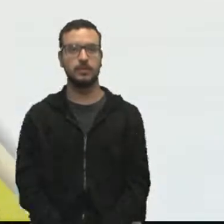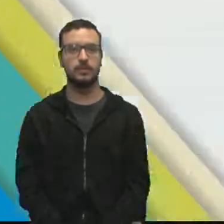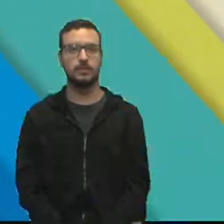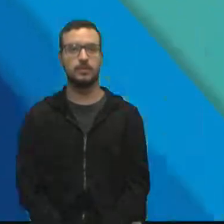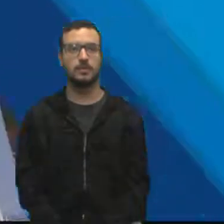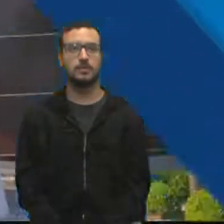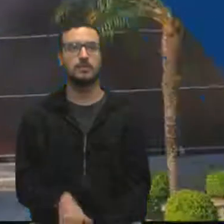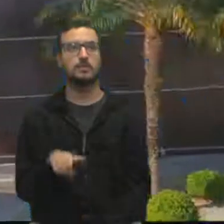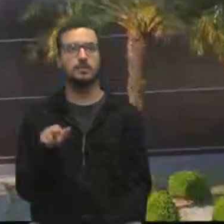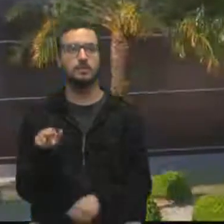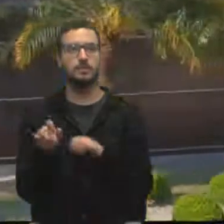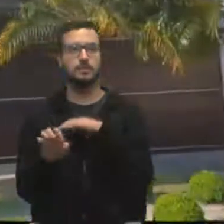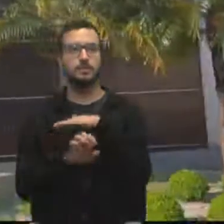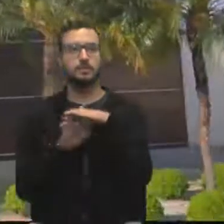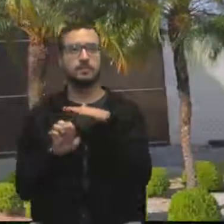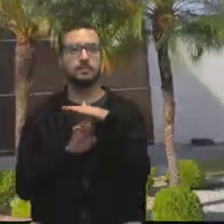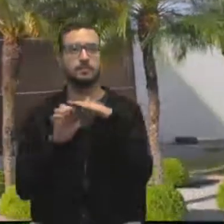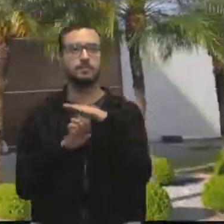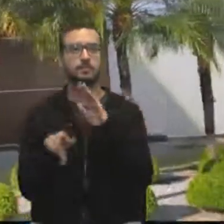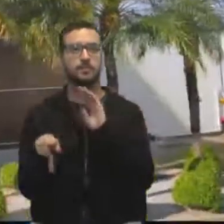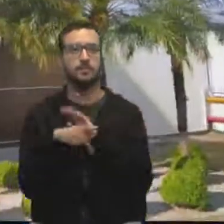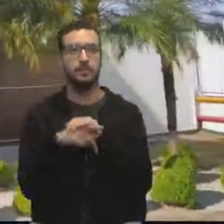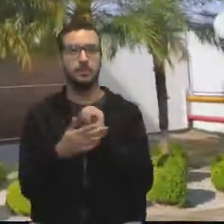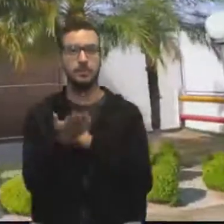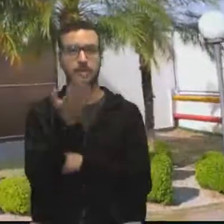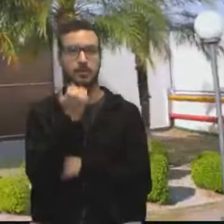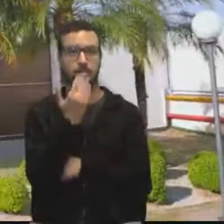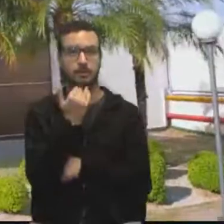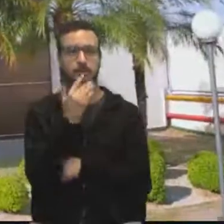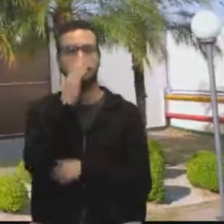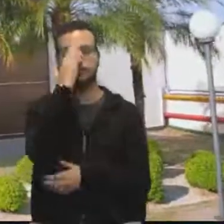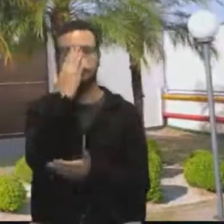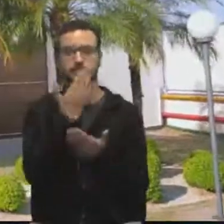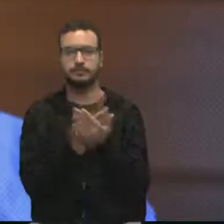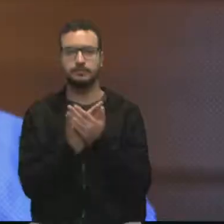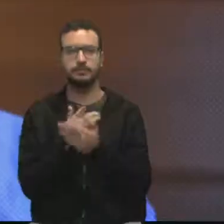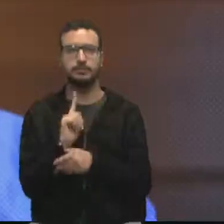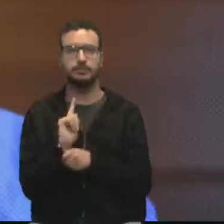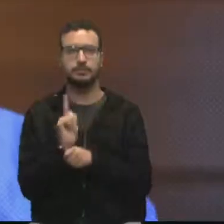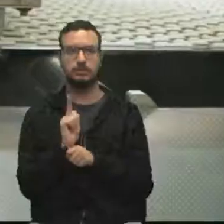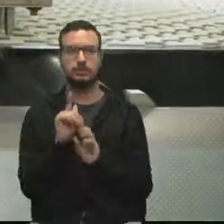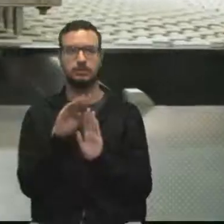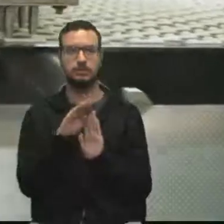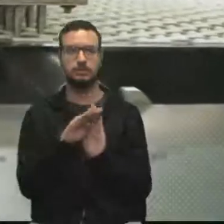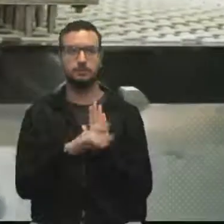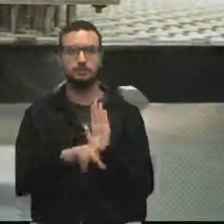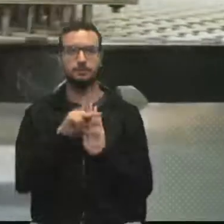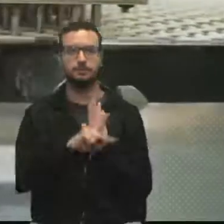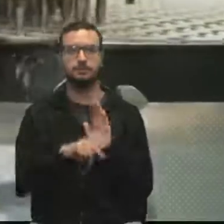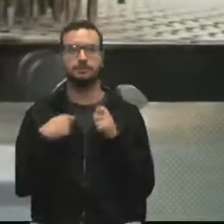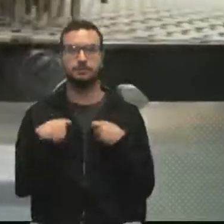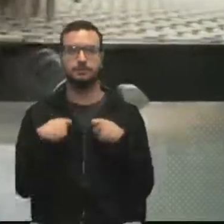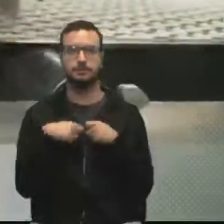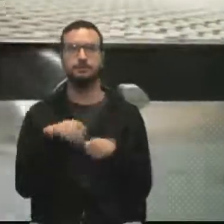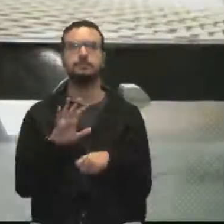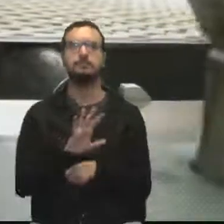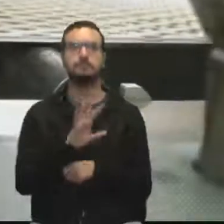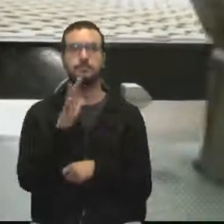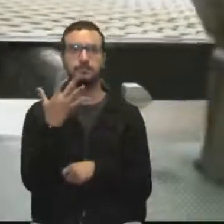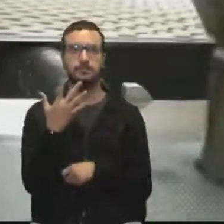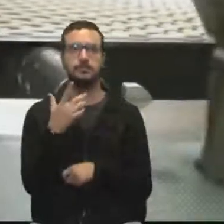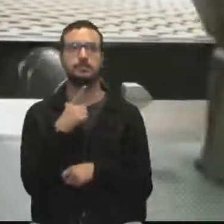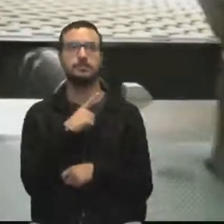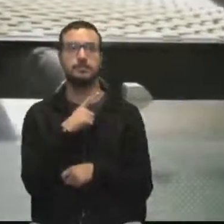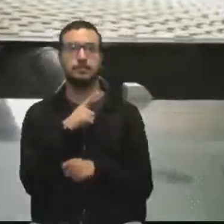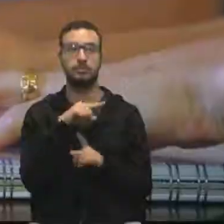Essa empresa do setor alimentício acredita que a gestão de projetos deva acontecer na sua rotina, visando objetivos